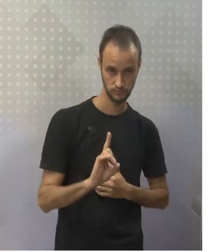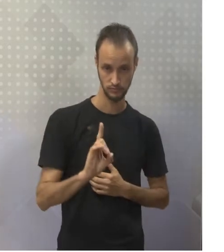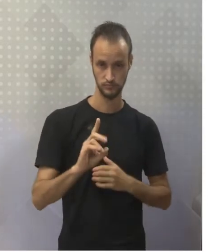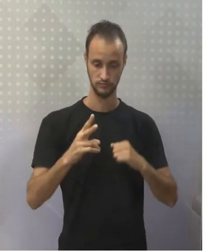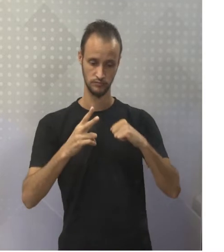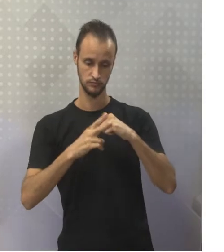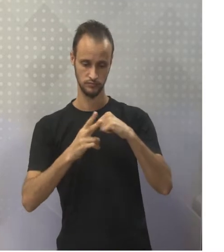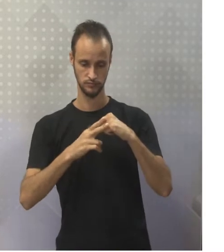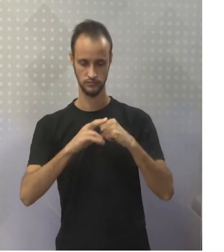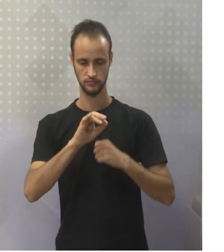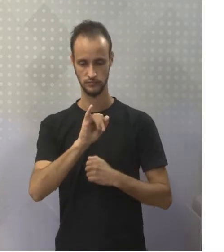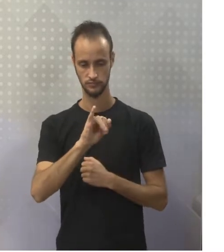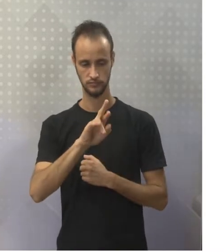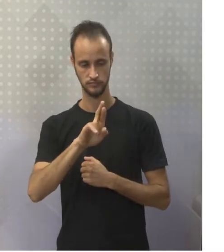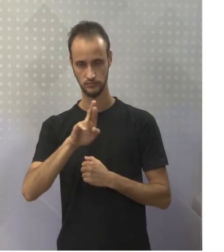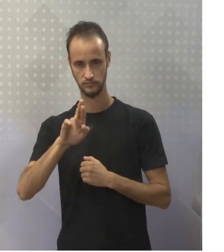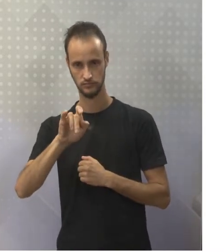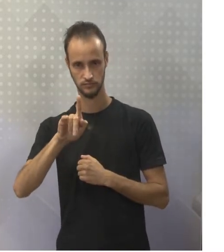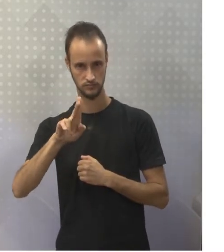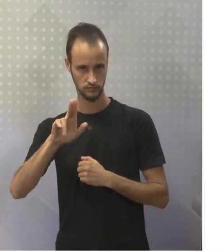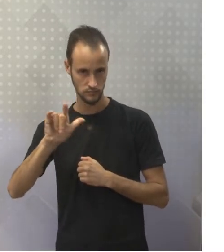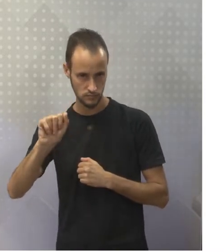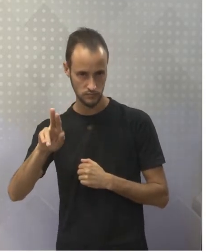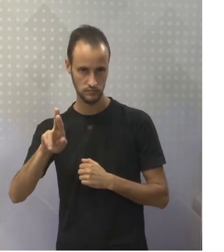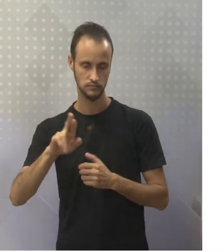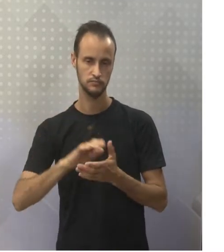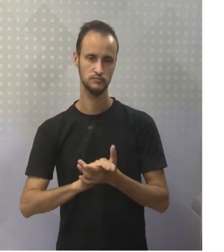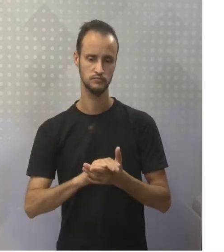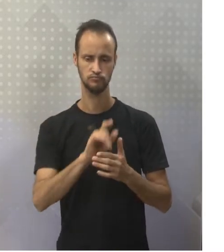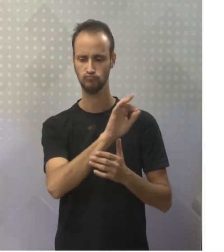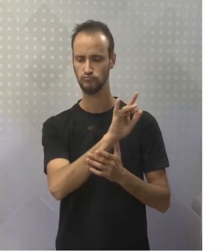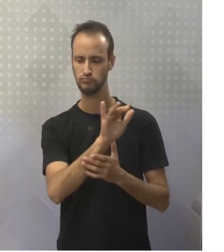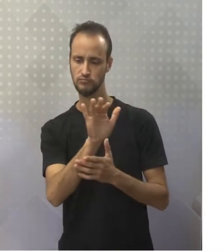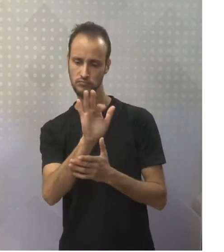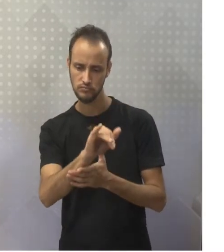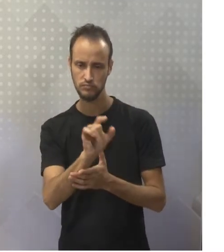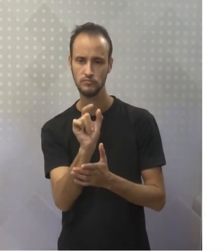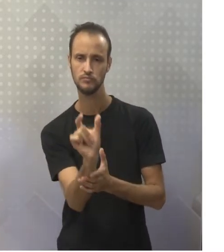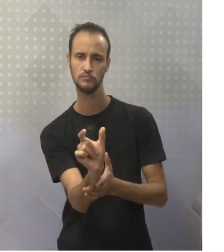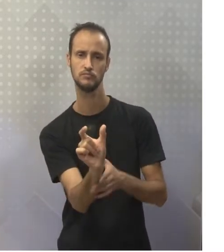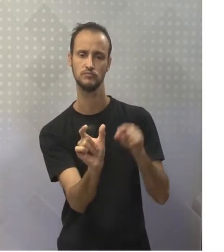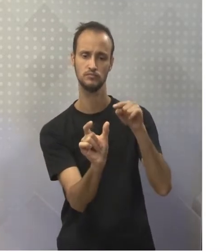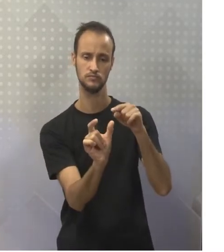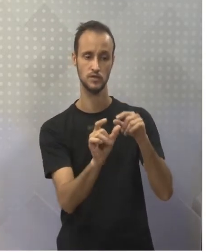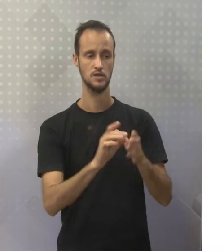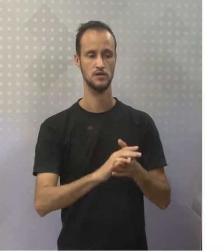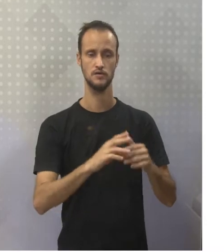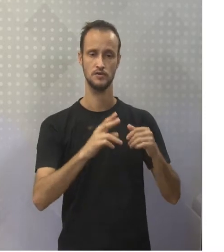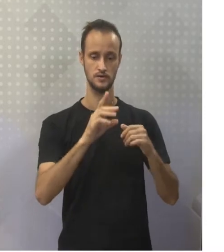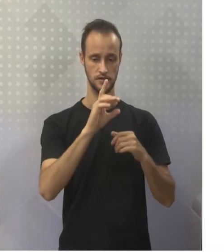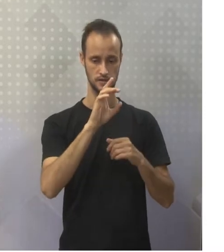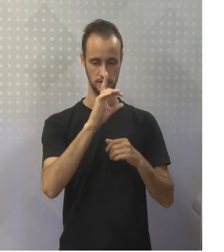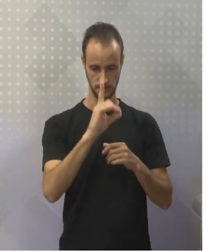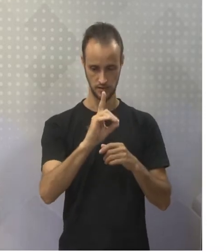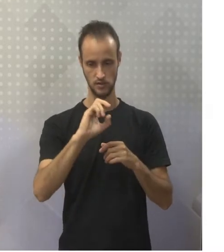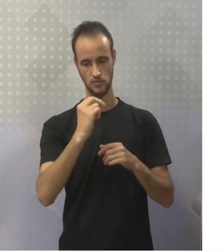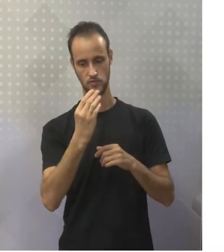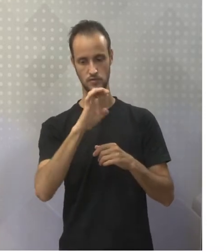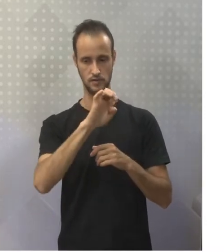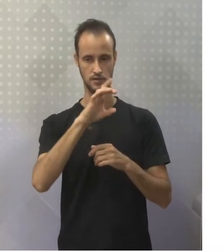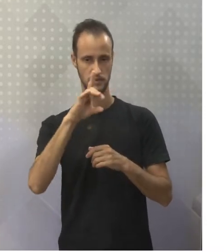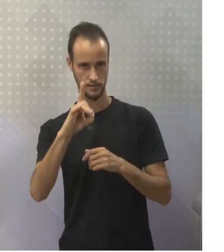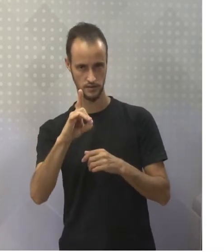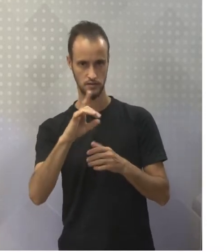como eu falei, vai arraigar a mesma terminação. A terminação de verbos regulares são de, é de e é de.